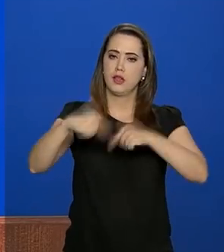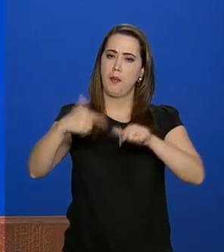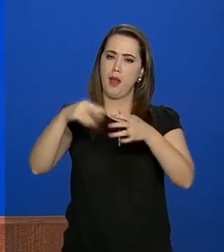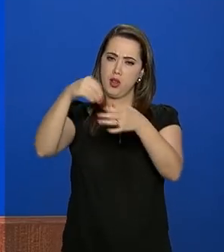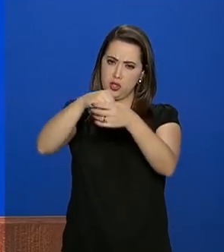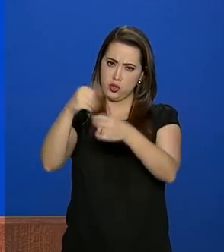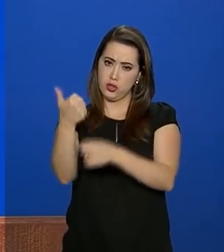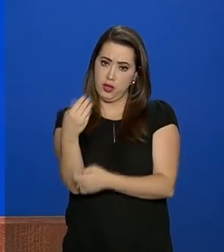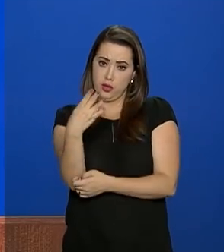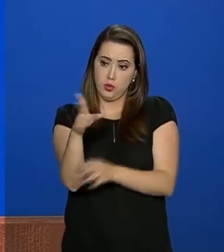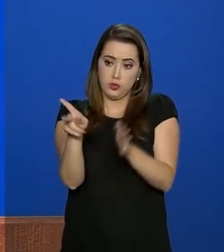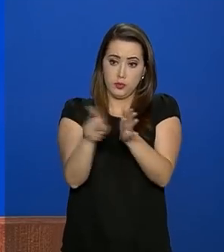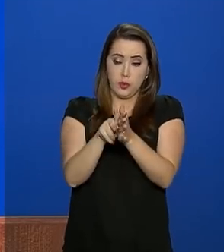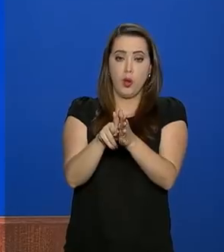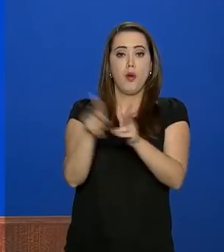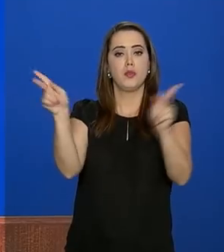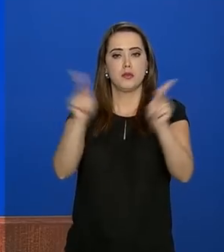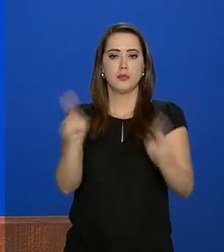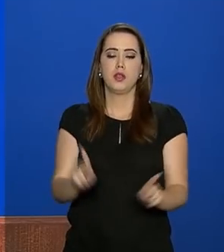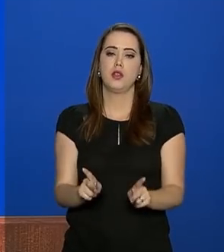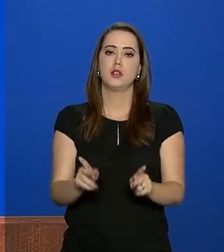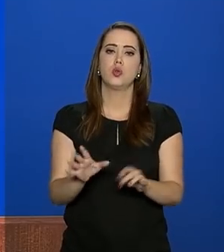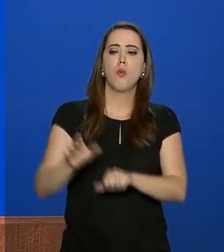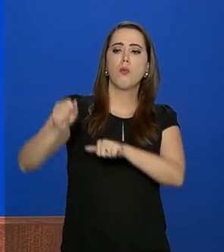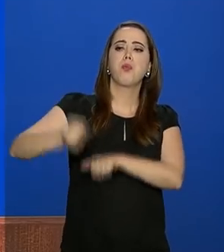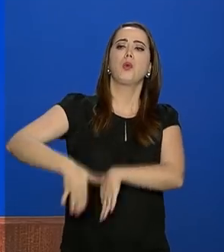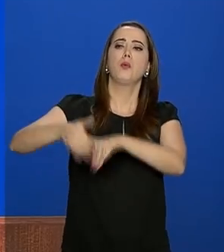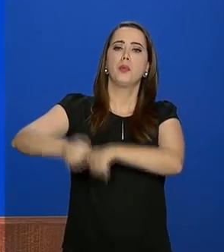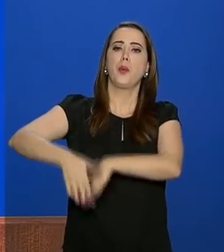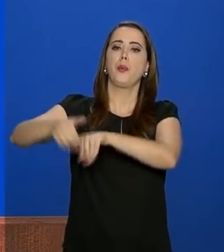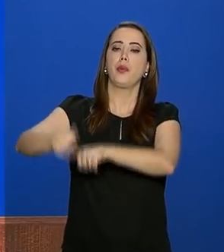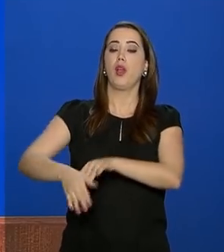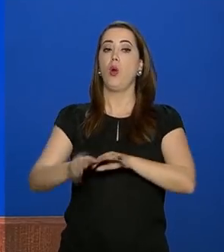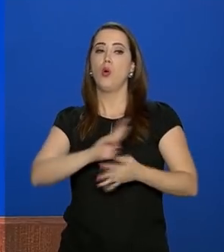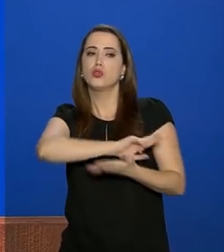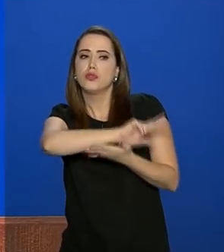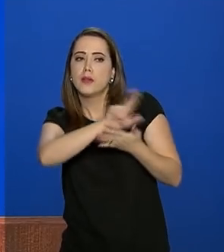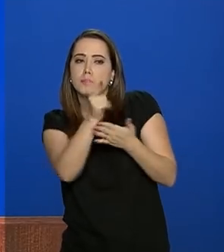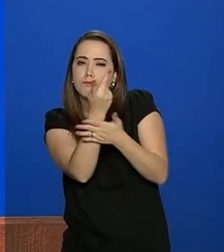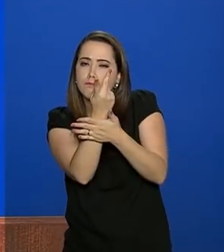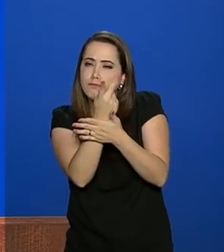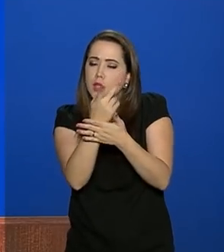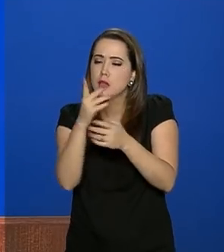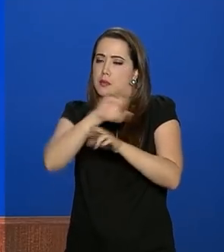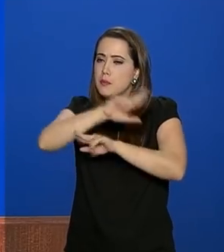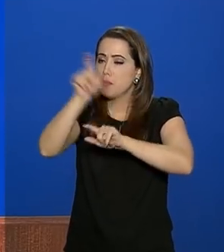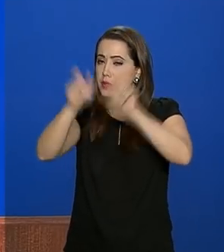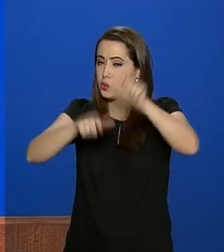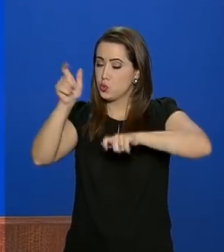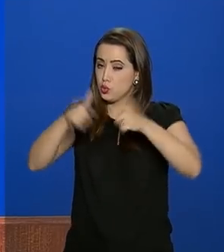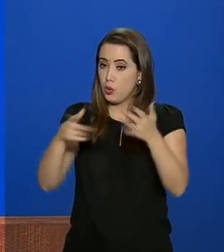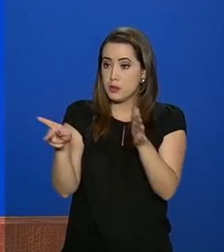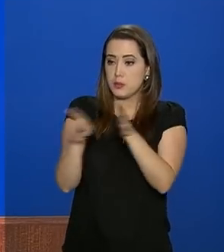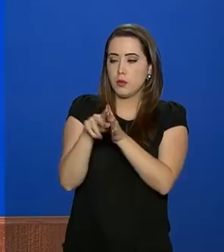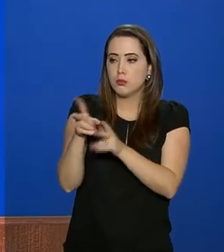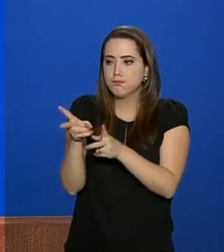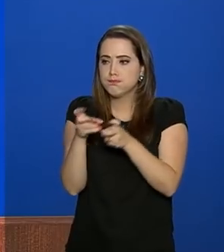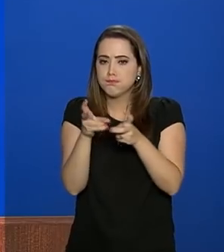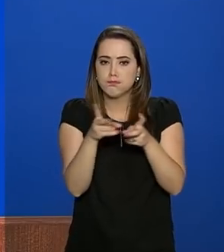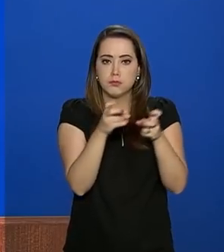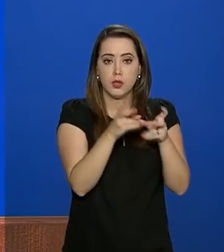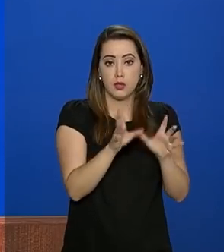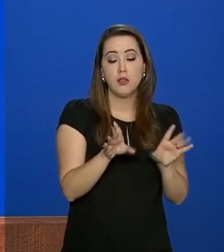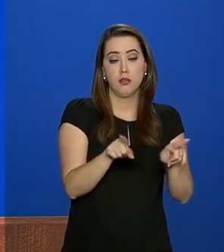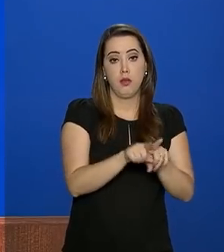Operação de Paz, seja com tropa, seja com dezenas de observadores militares e oficiais de